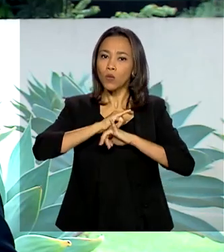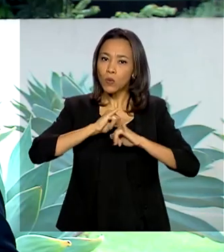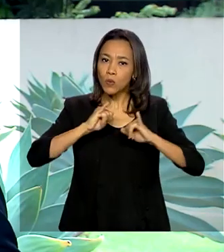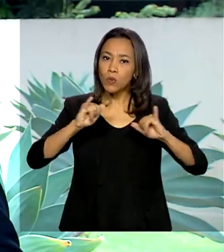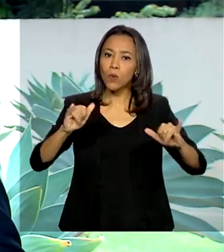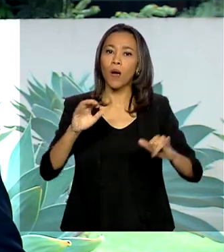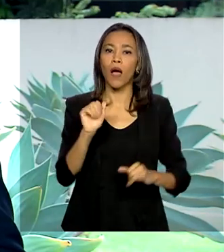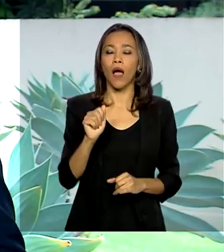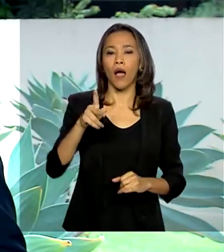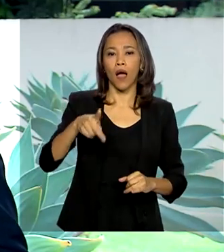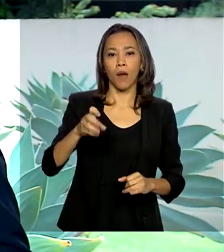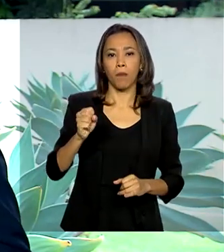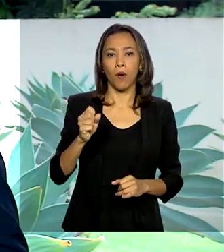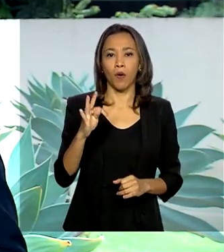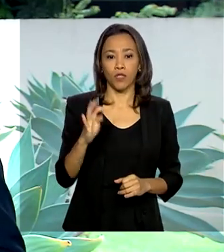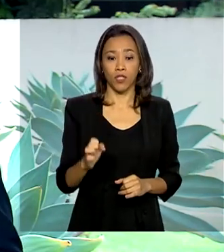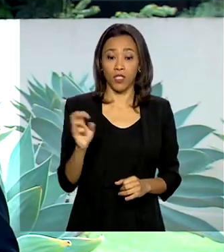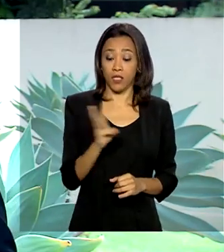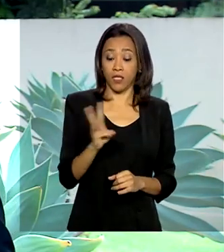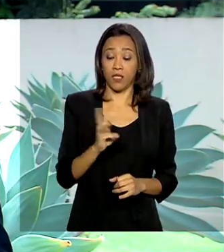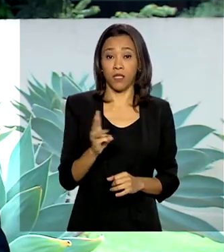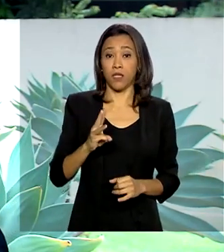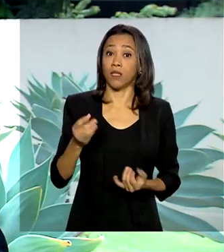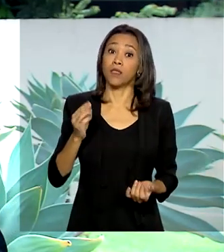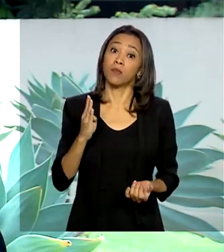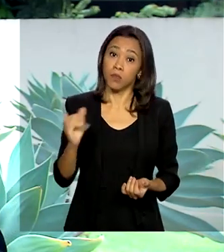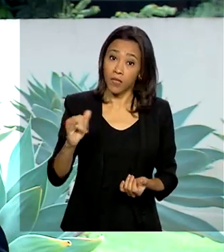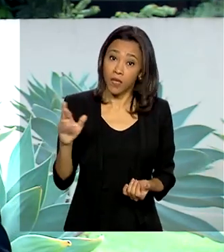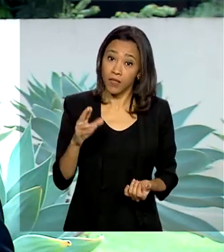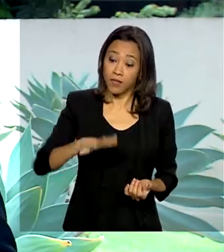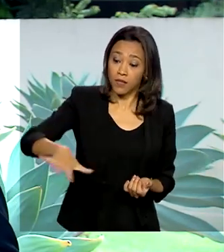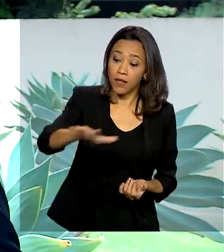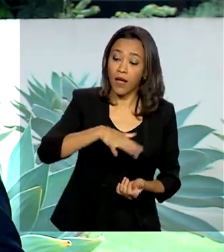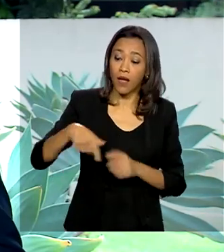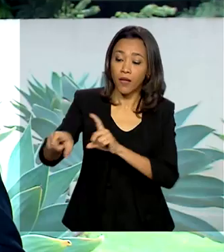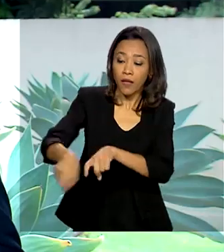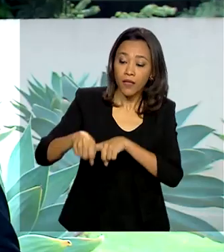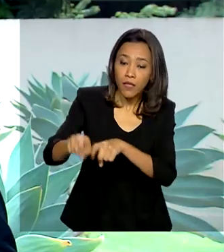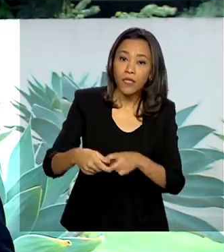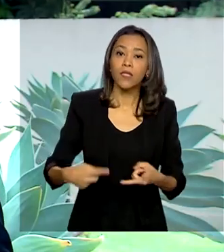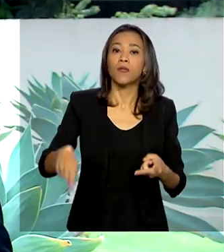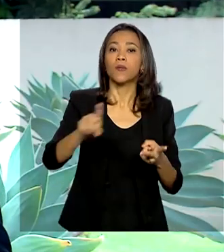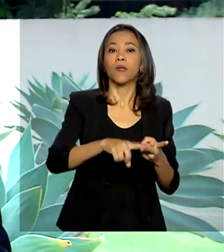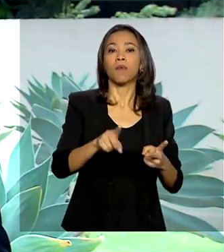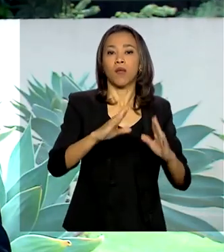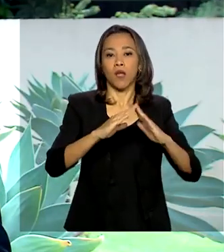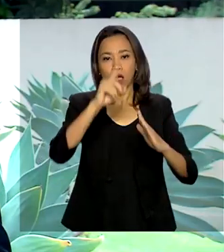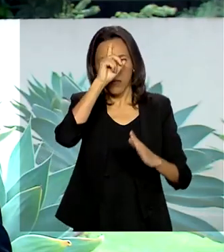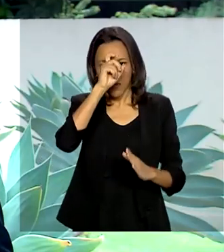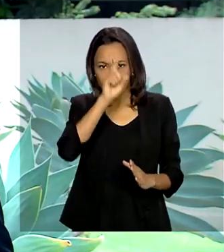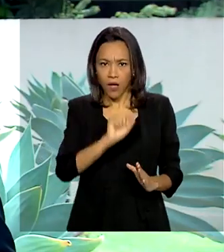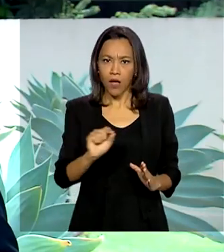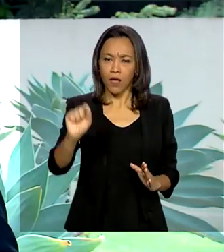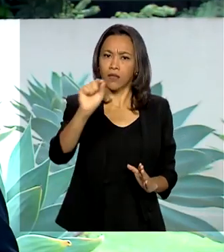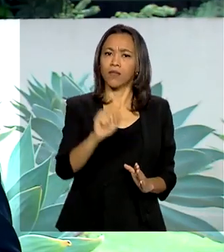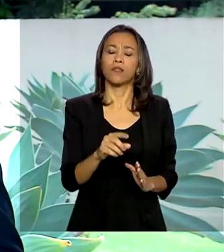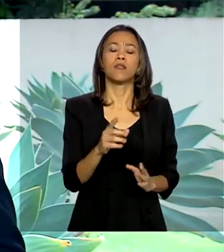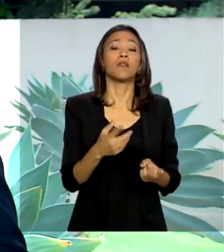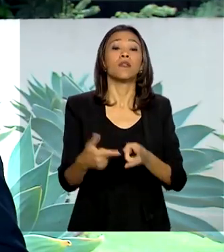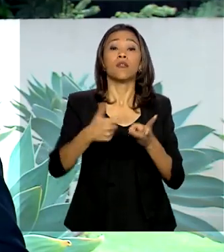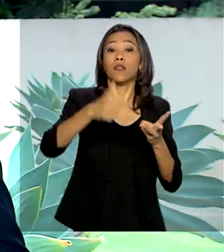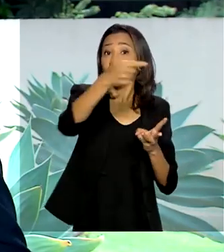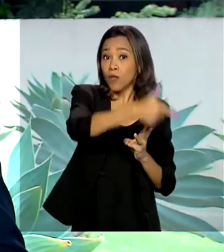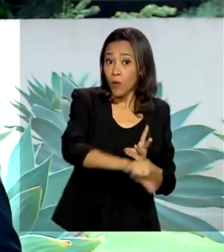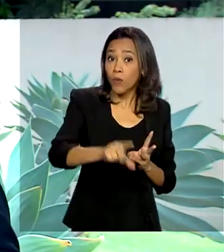de 33 bilhões de reais em créditos para o setor agrícola, para as Santas Casas e também para o capital de giro das